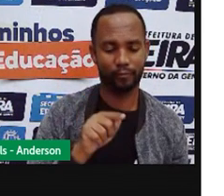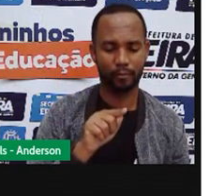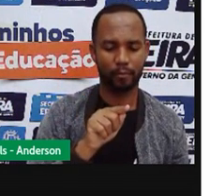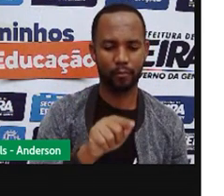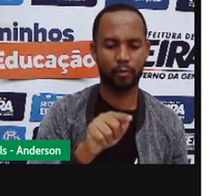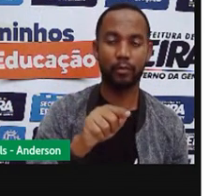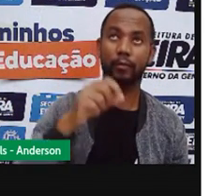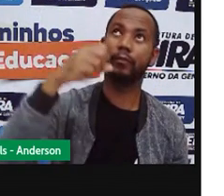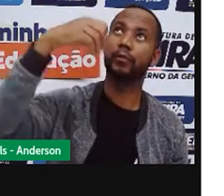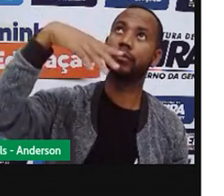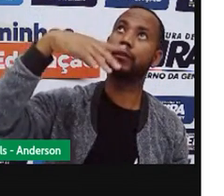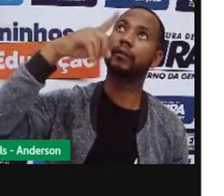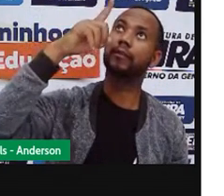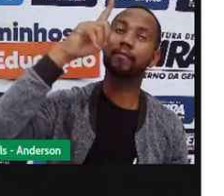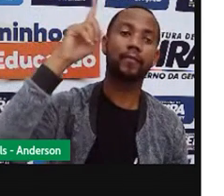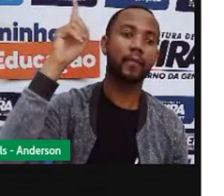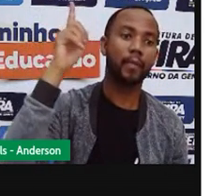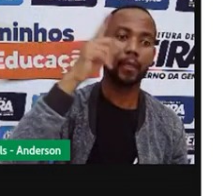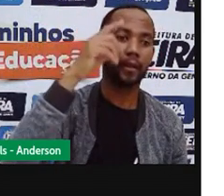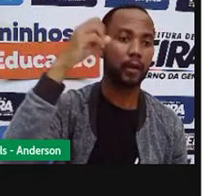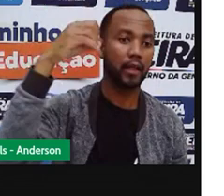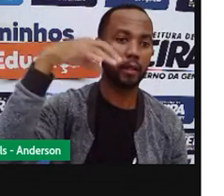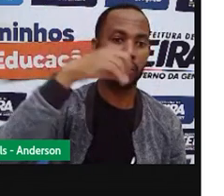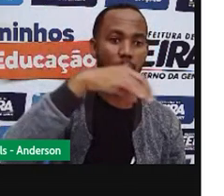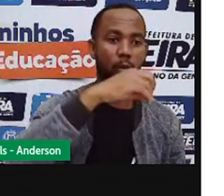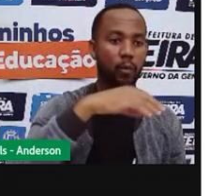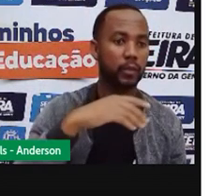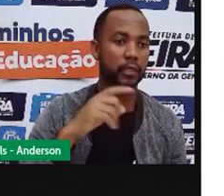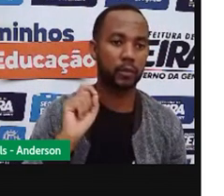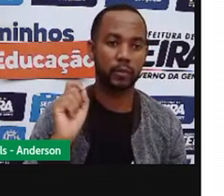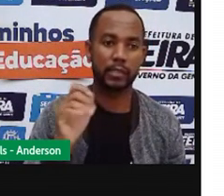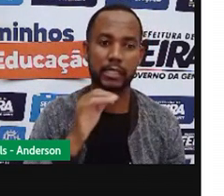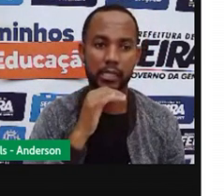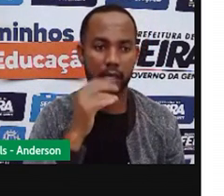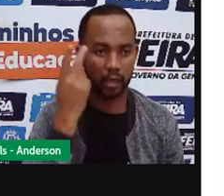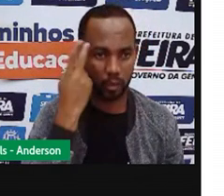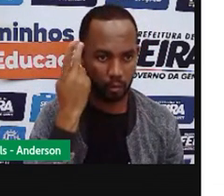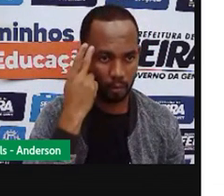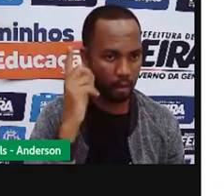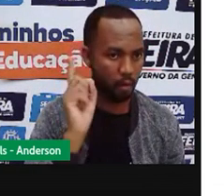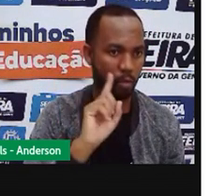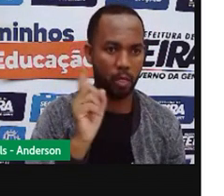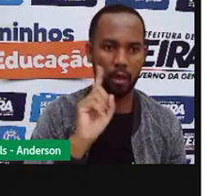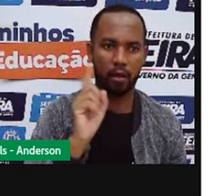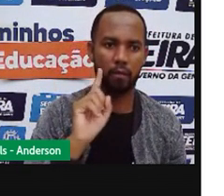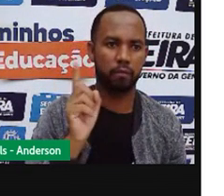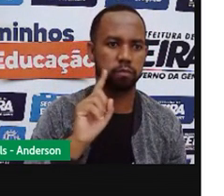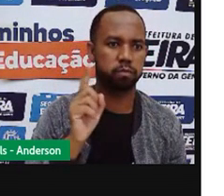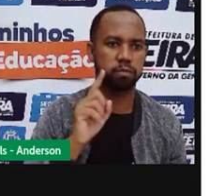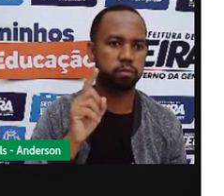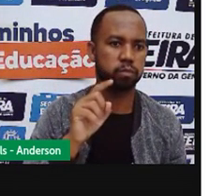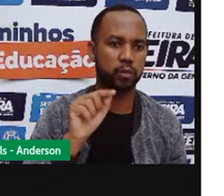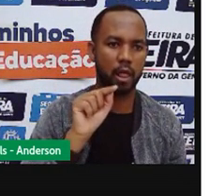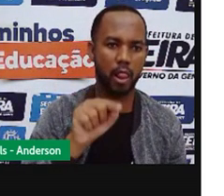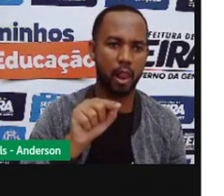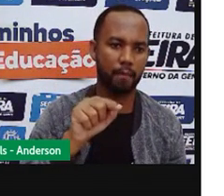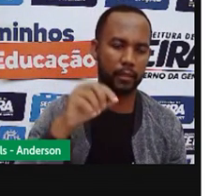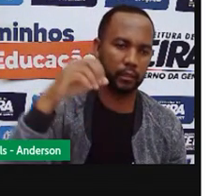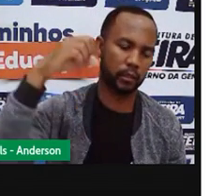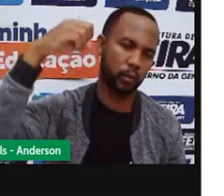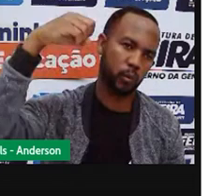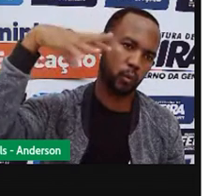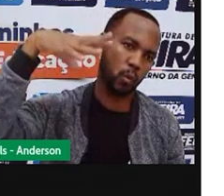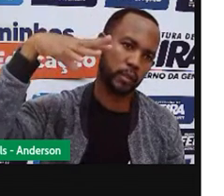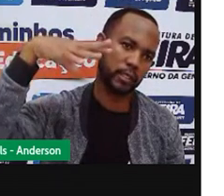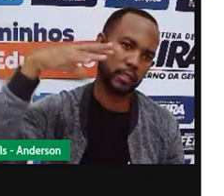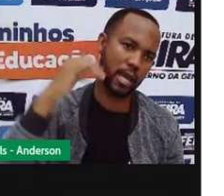Das lâmpadas. Essa luz, ela não é uma luz natural. Deu para você entender a diferença de